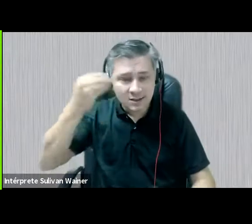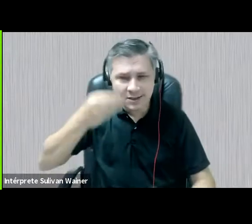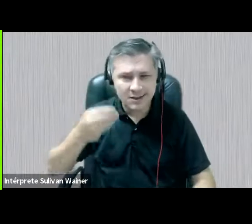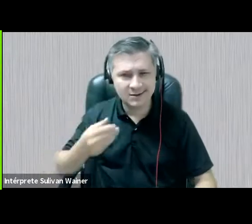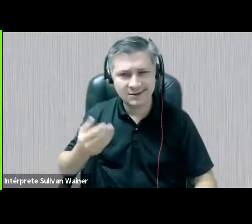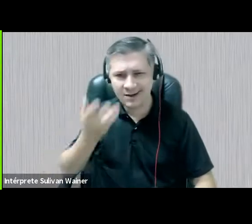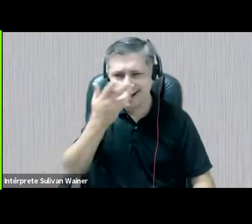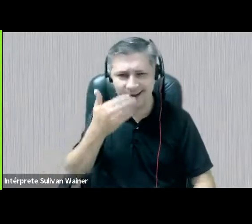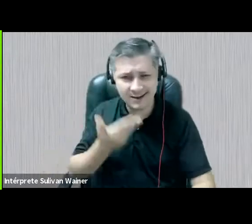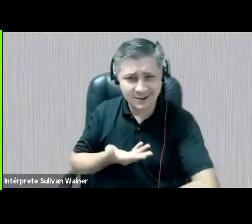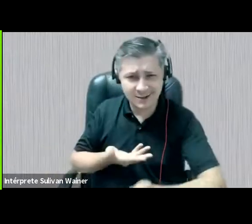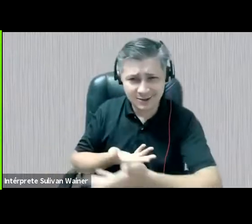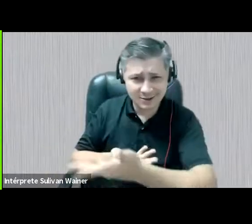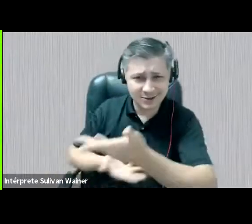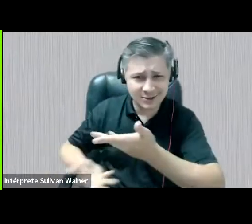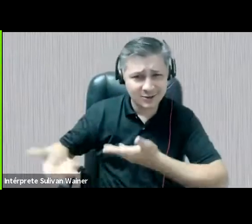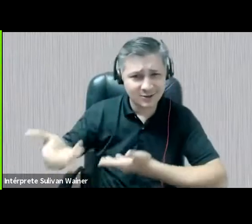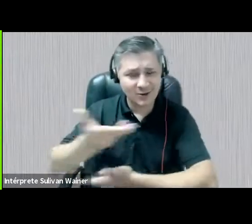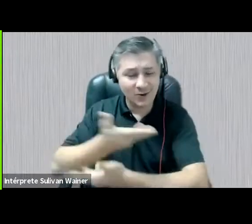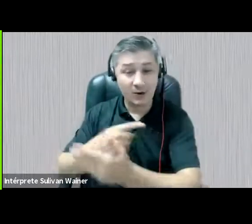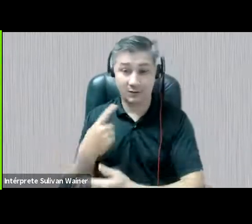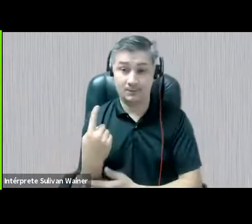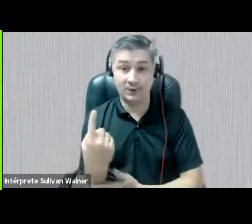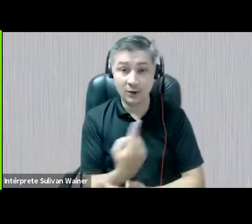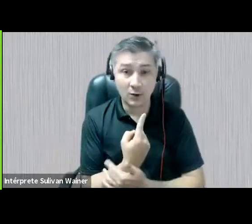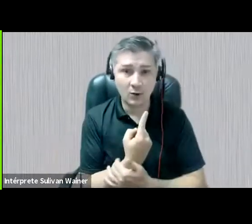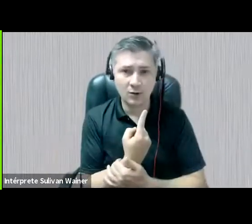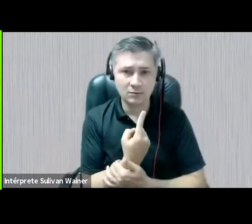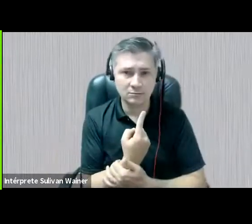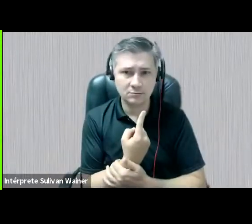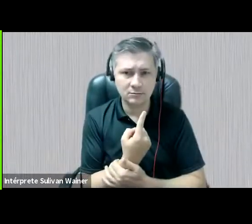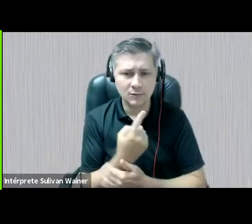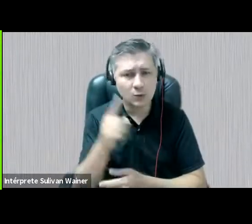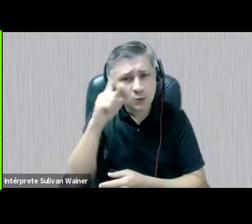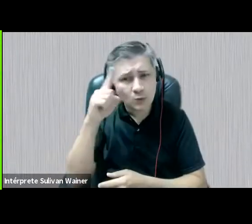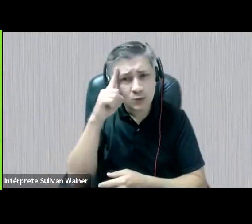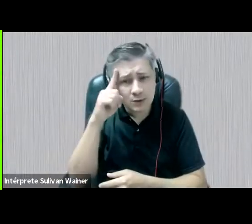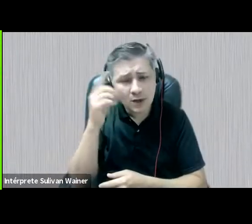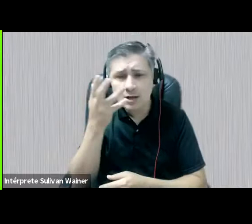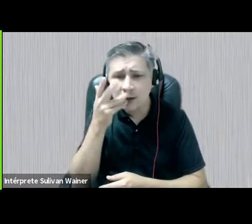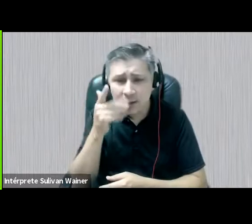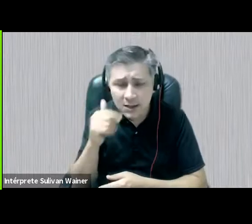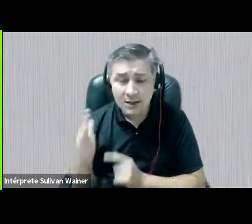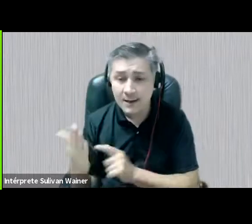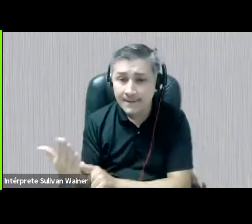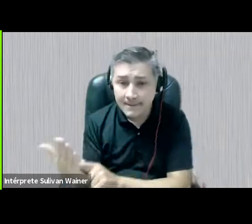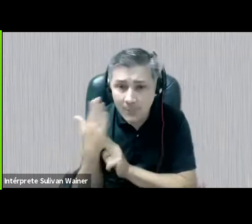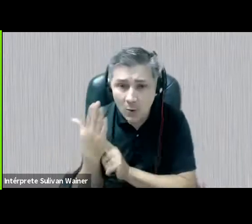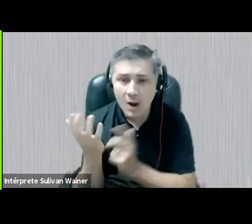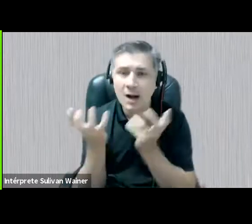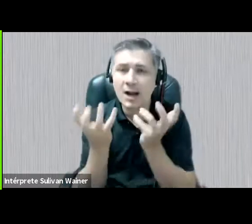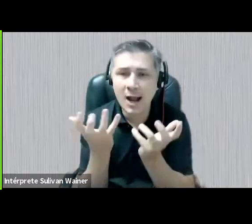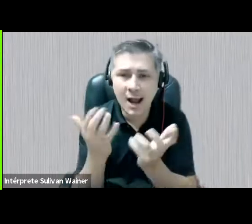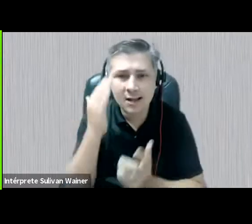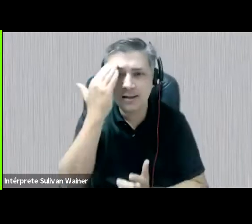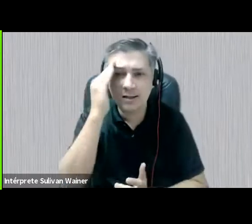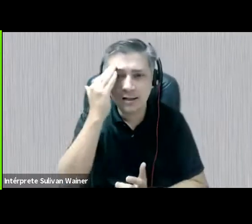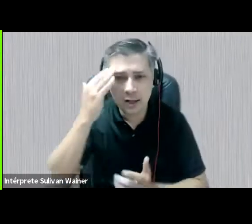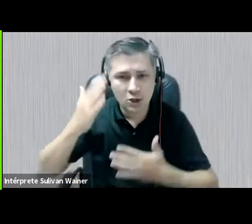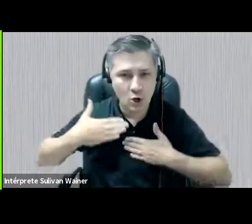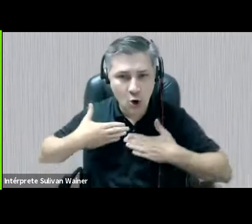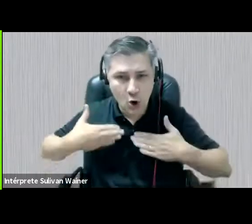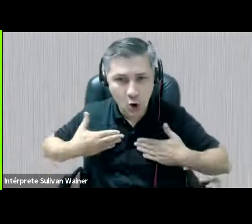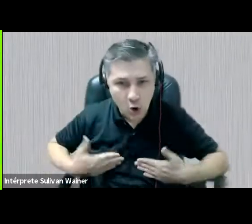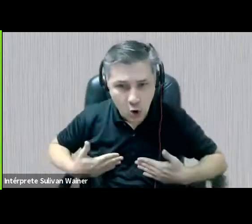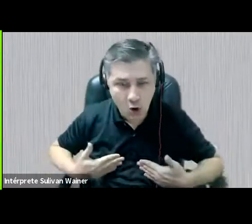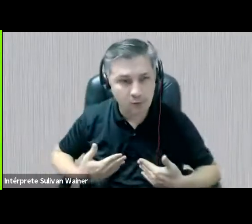com as crianças, né, para nós cotidianamente as crianças vêm demonstrando que querem compreender sobre os seus corpos, sobre